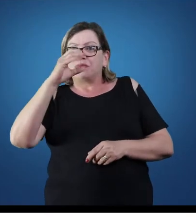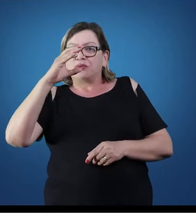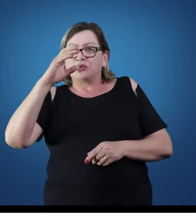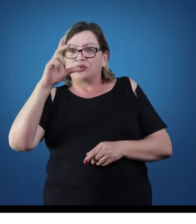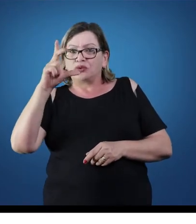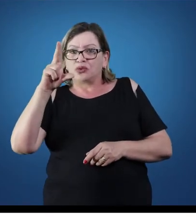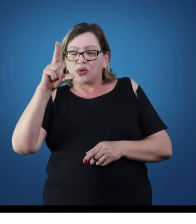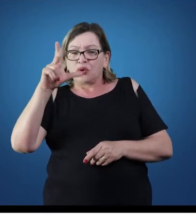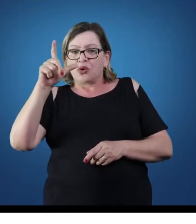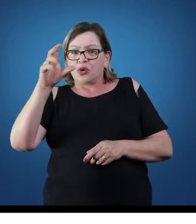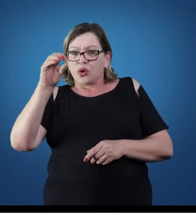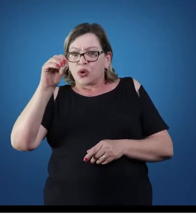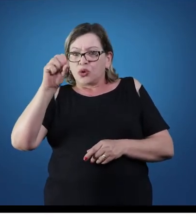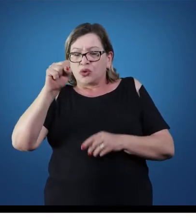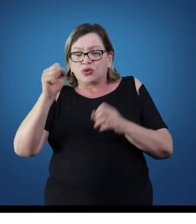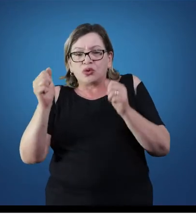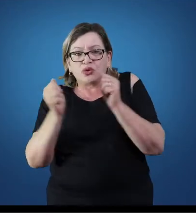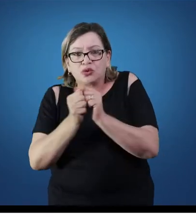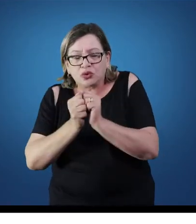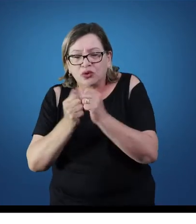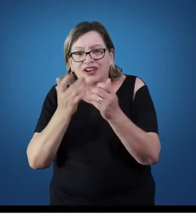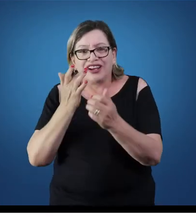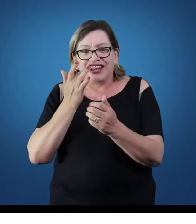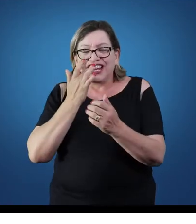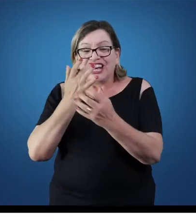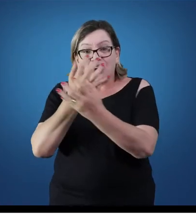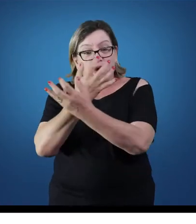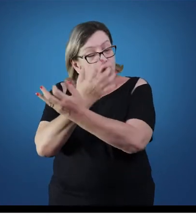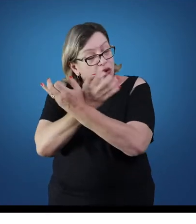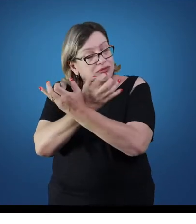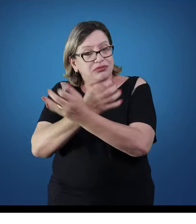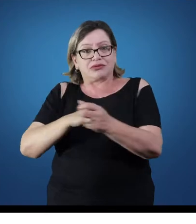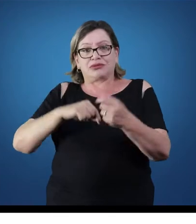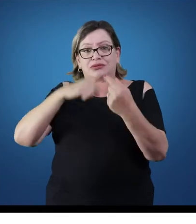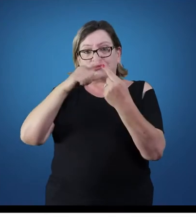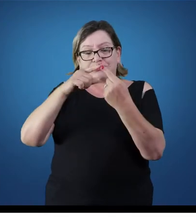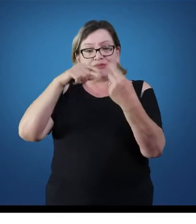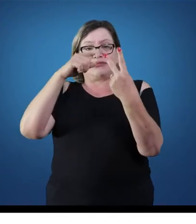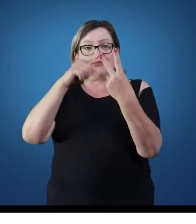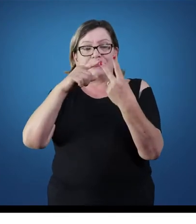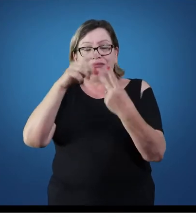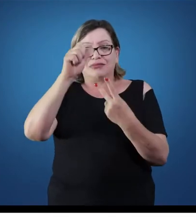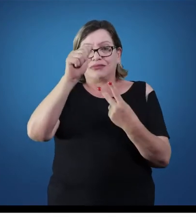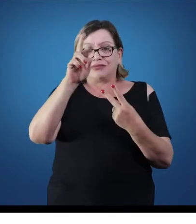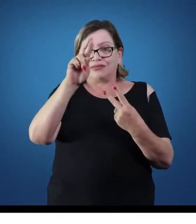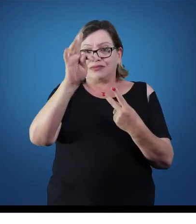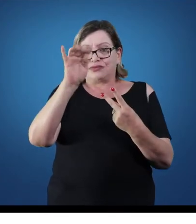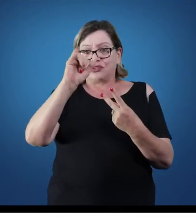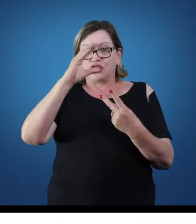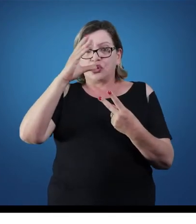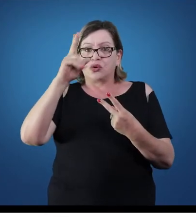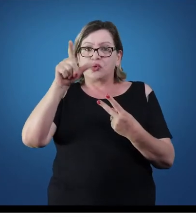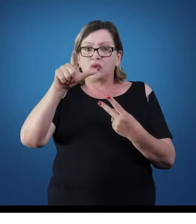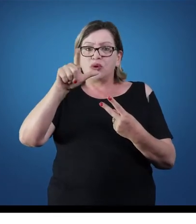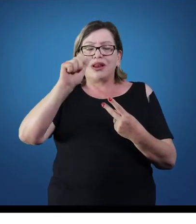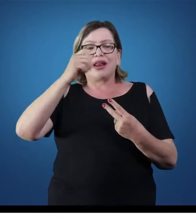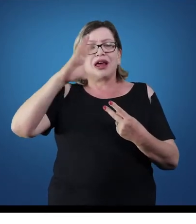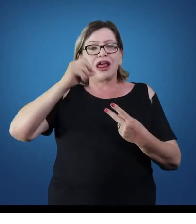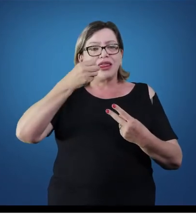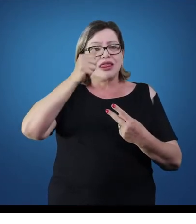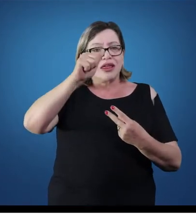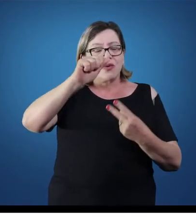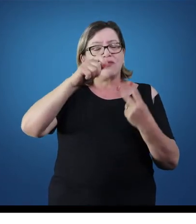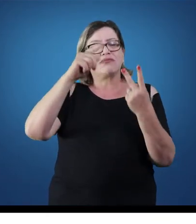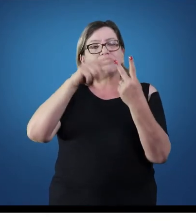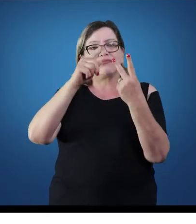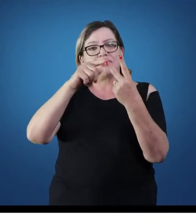ossos, articulações, entendendo que os músculos então têm um papel fundamental na alavanca do corpo humano, desde